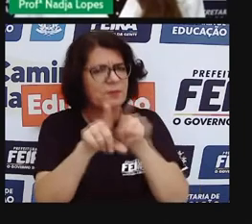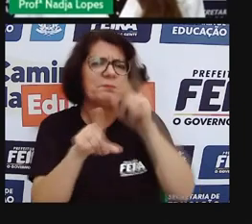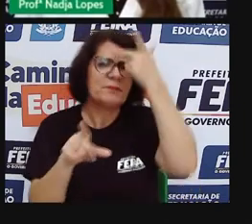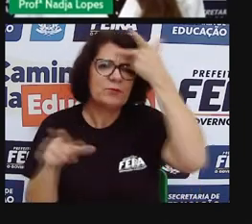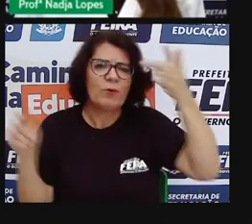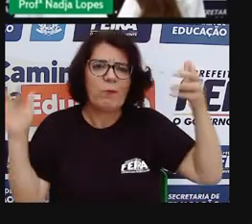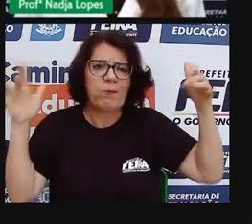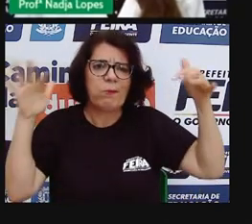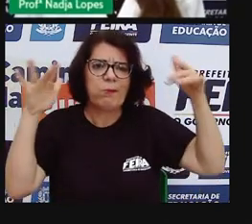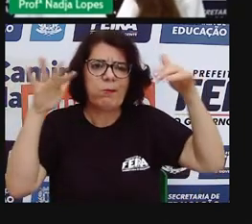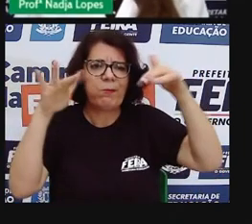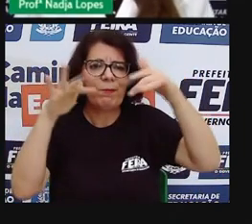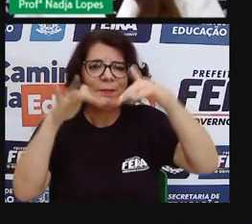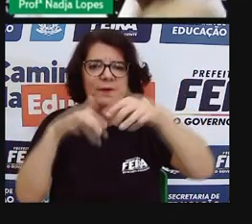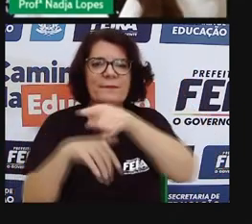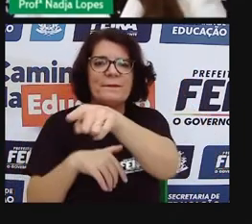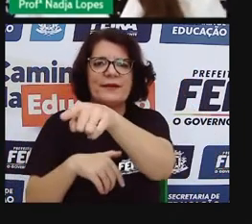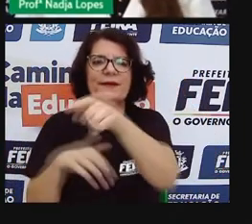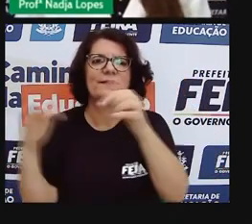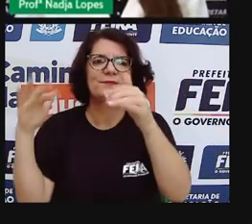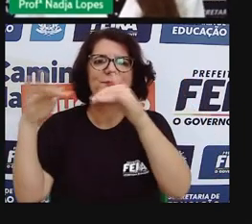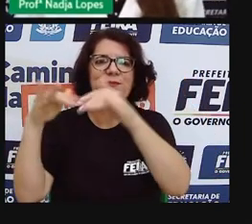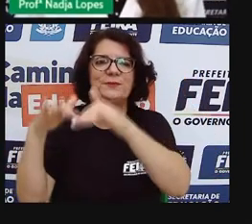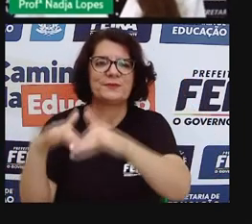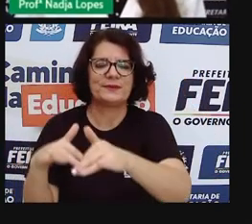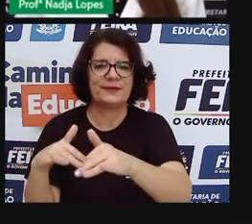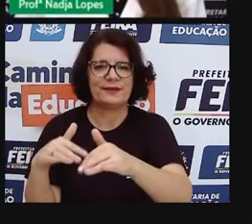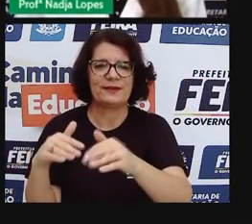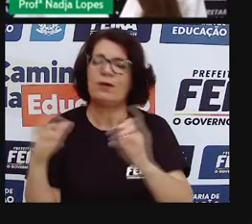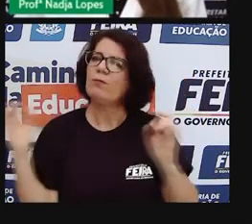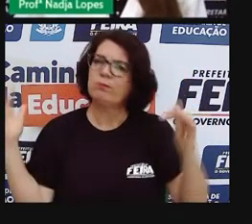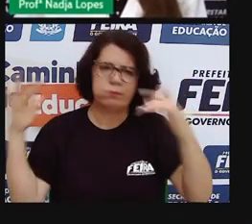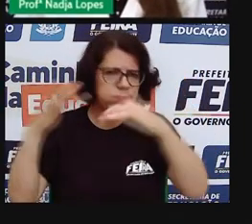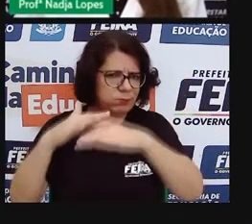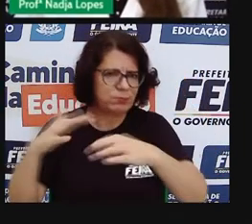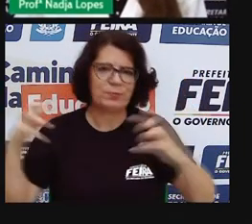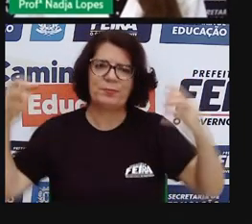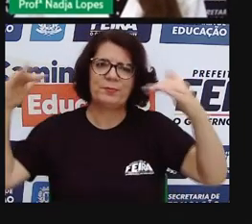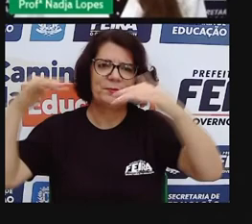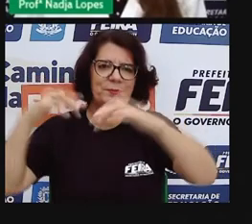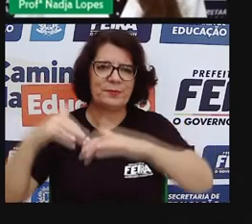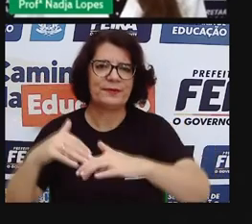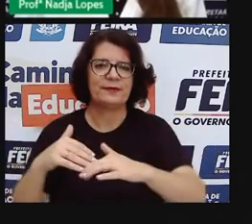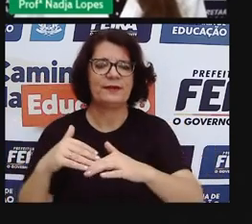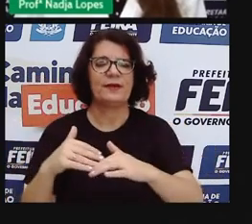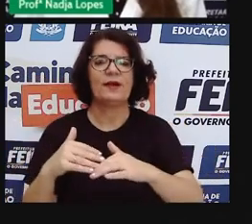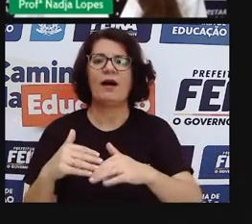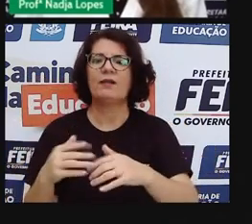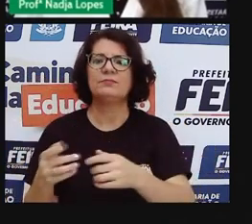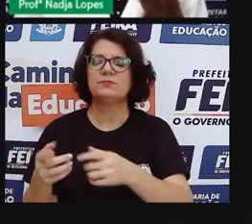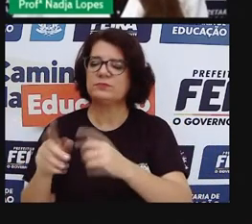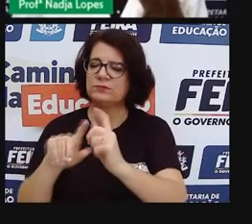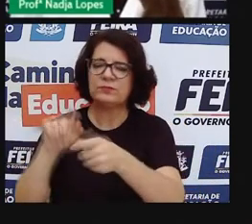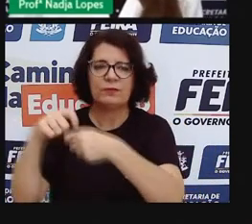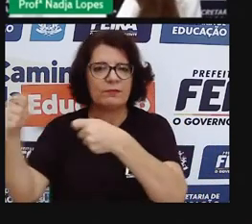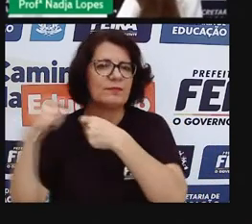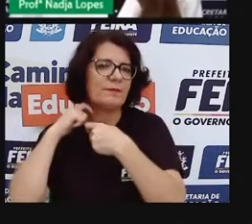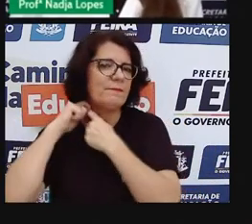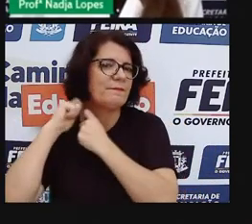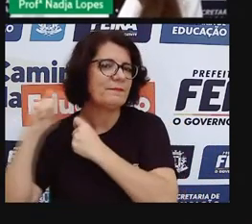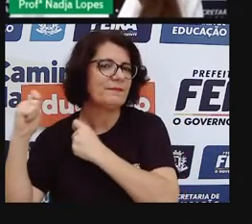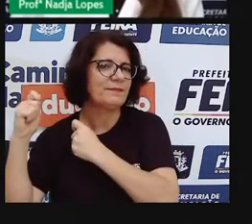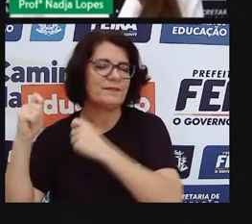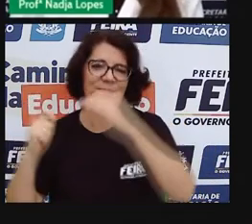locais, de cidades circunvinzinhas, vinham e colocavam seus animais. Eu